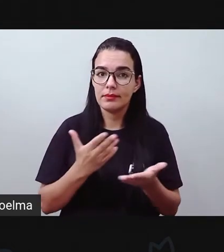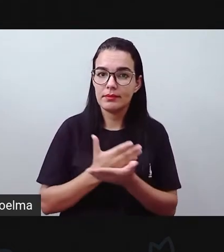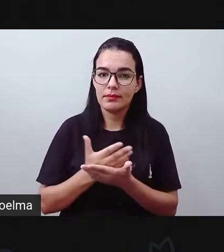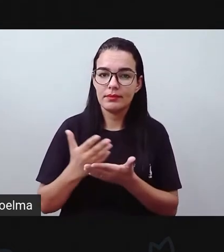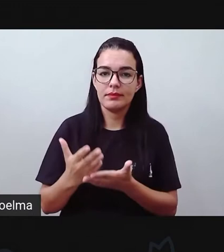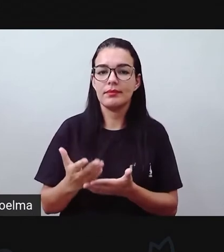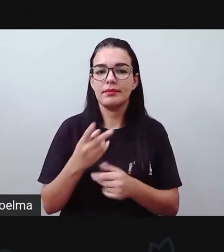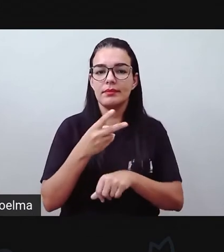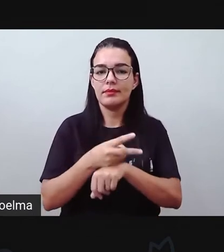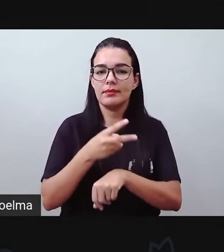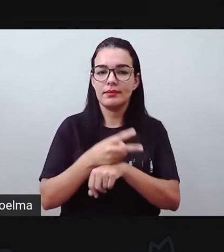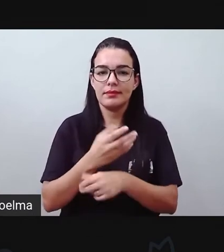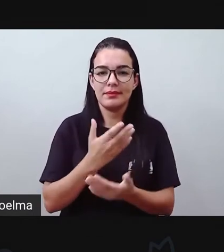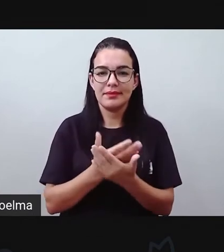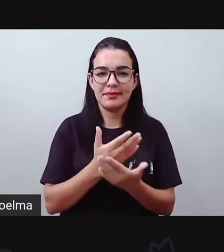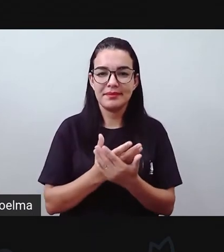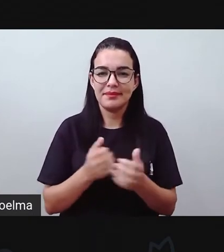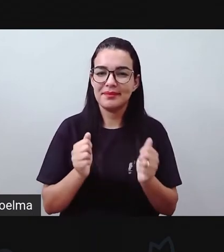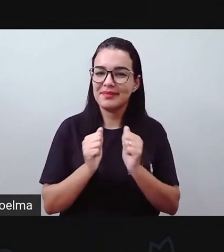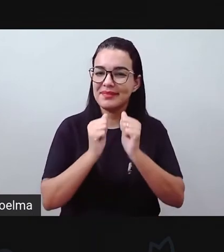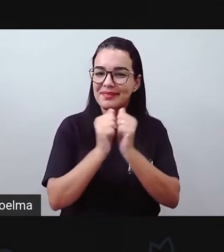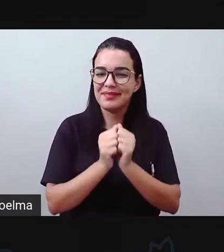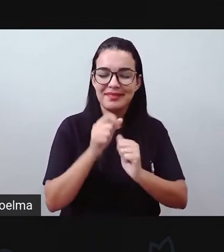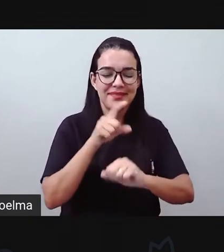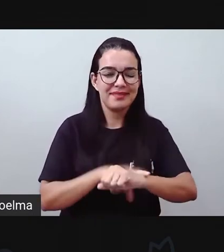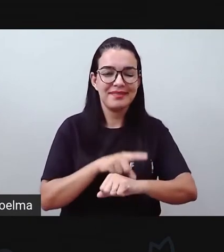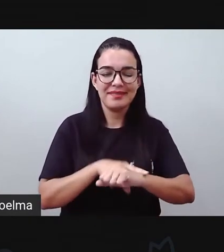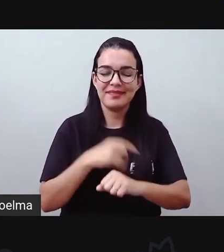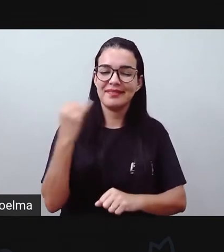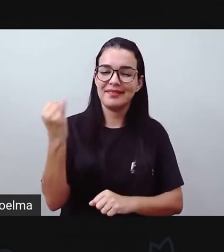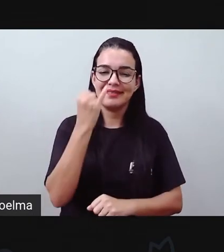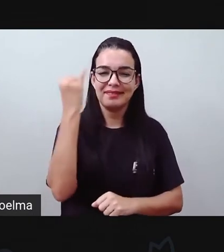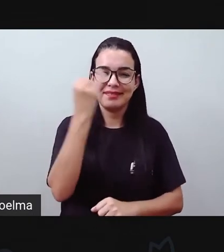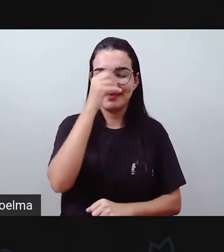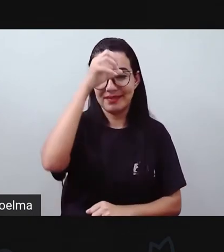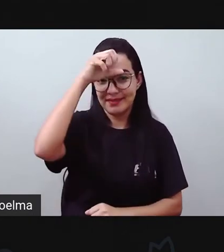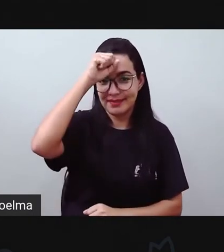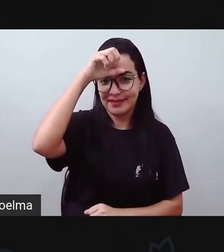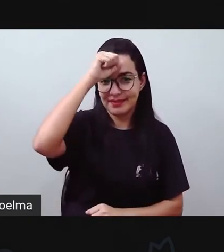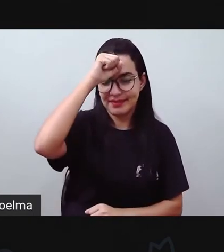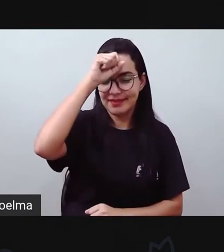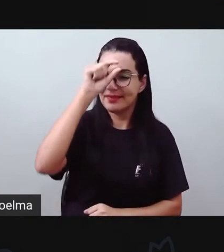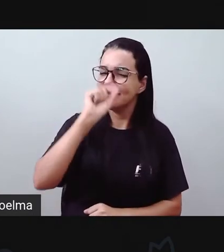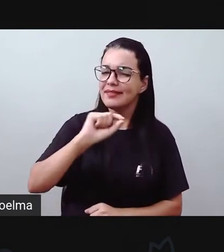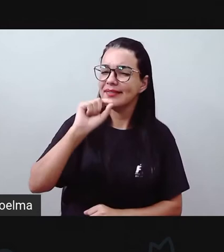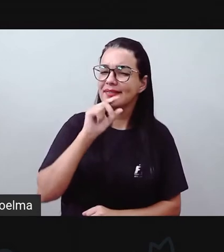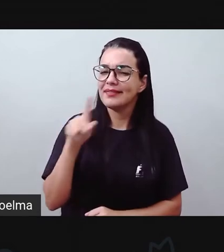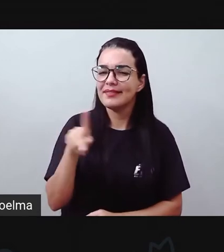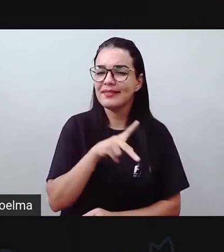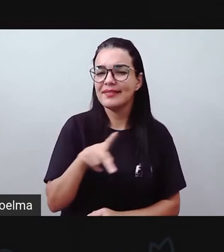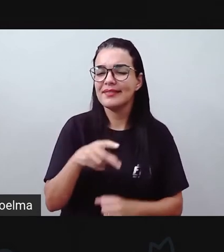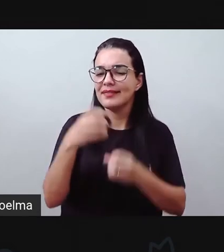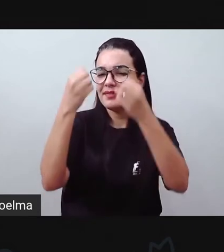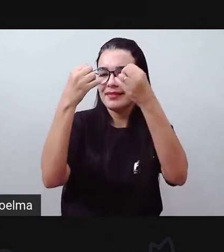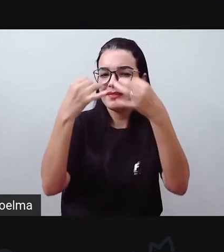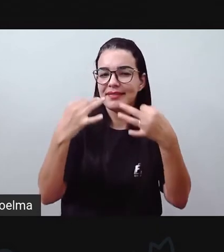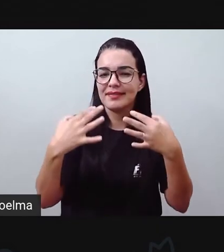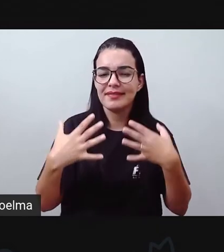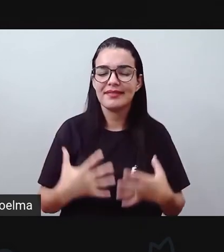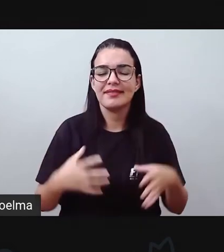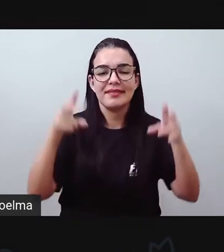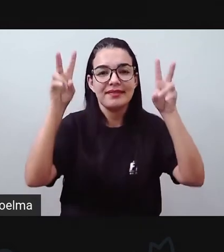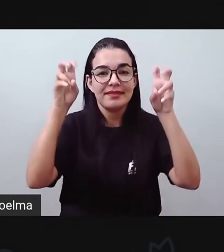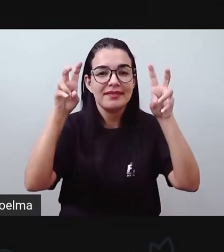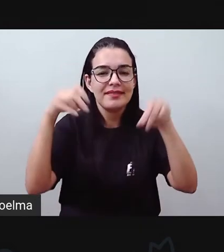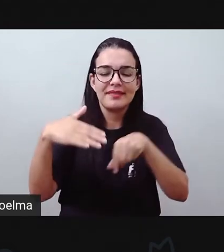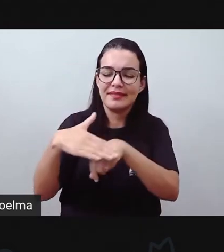juntos termos esse momento tão importante de aprendizado, onde a prova vai explicar aqui assuntos, né? Conversar com